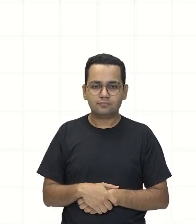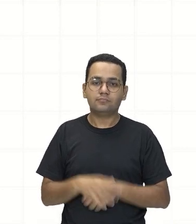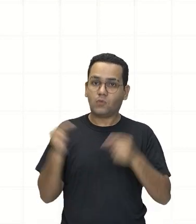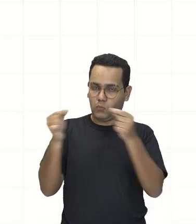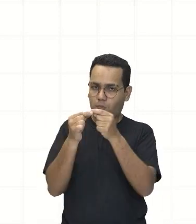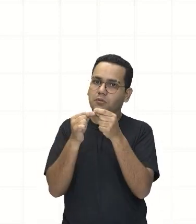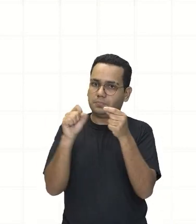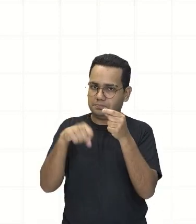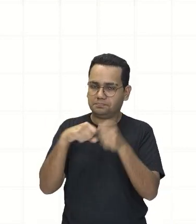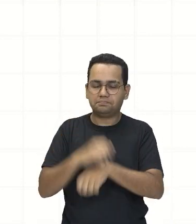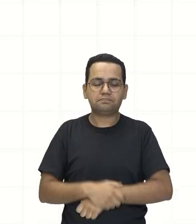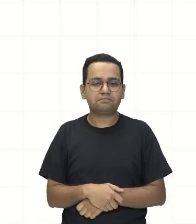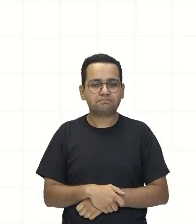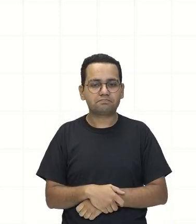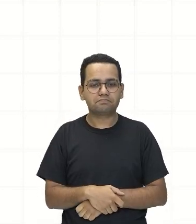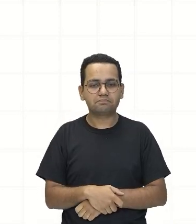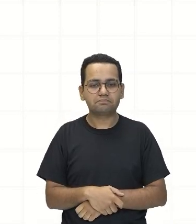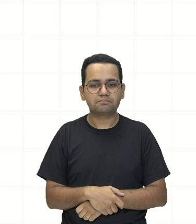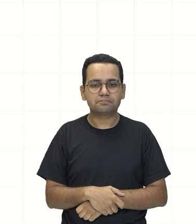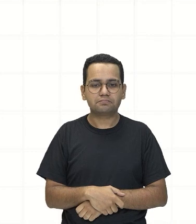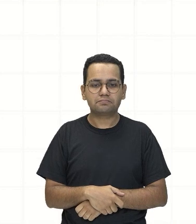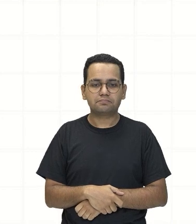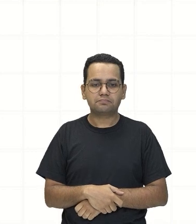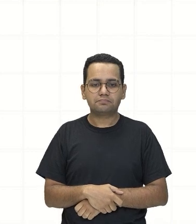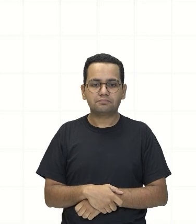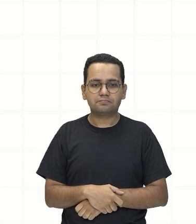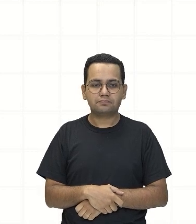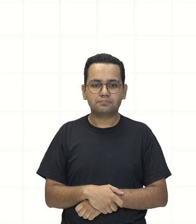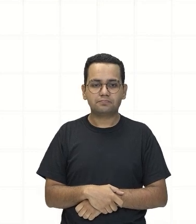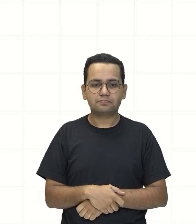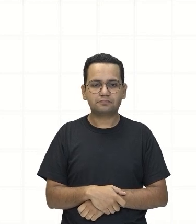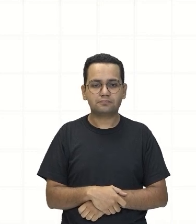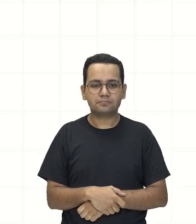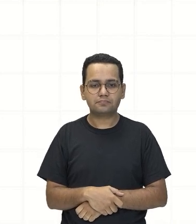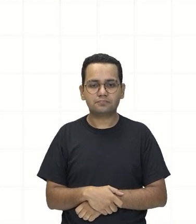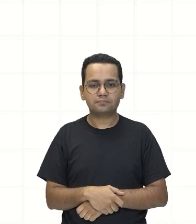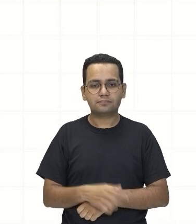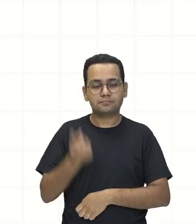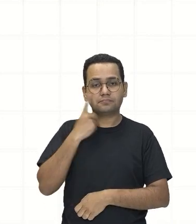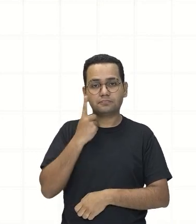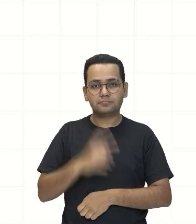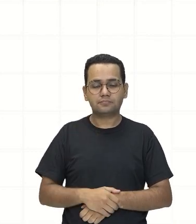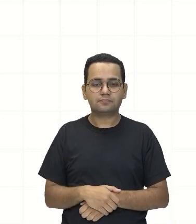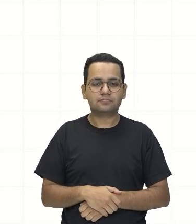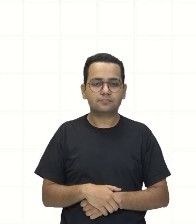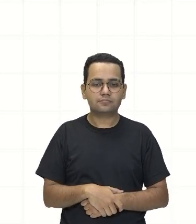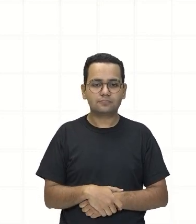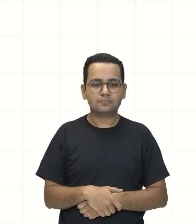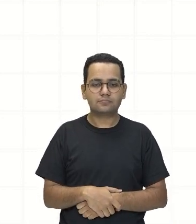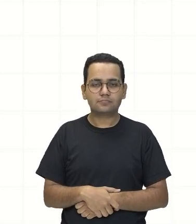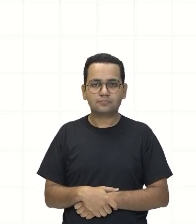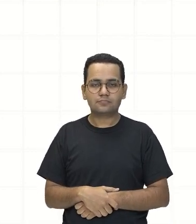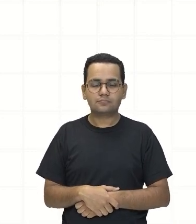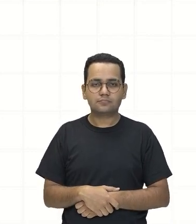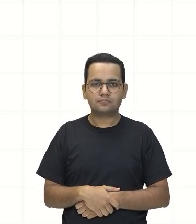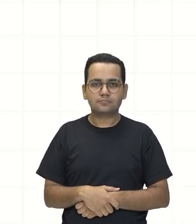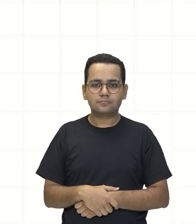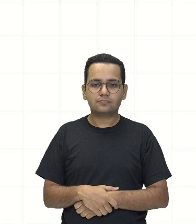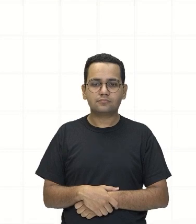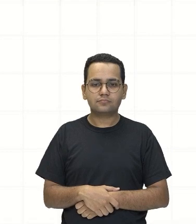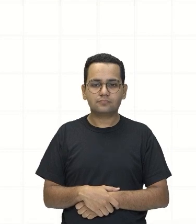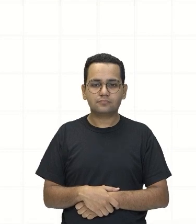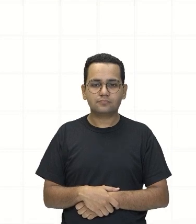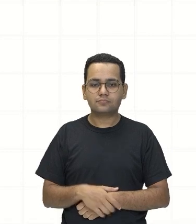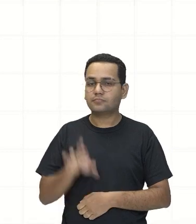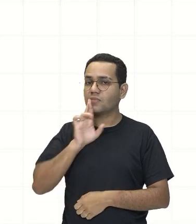O número ficou em notação científica Que foi 1,604 vezes 10 elevado a